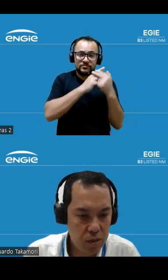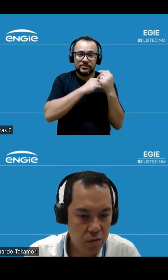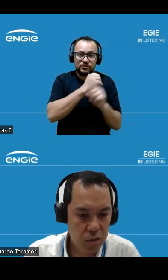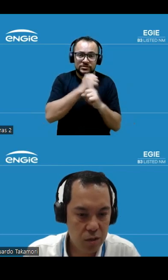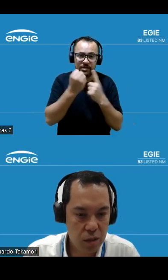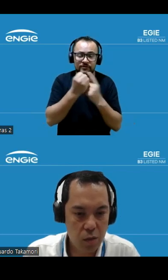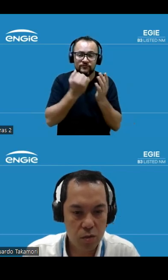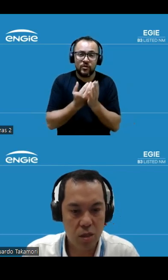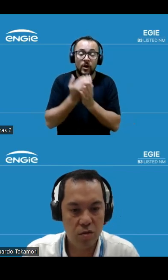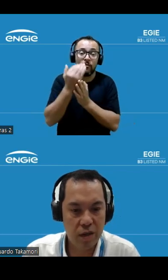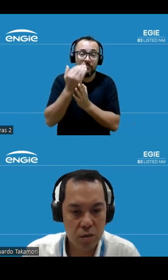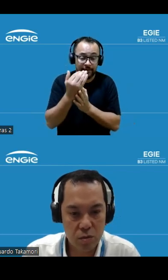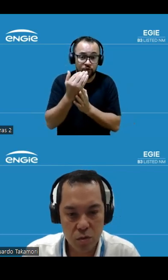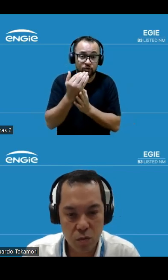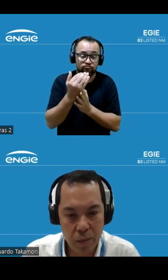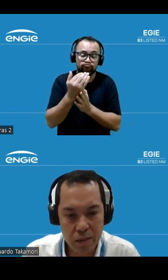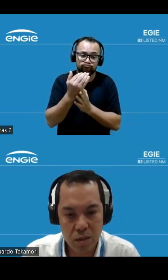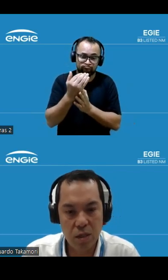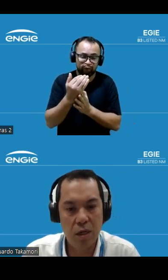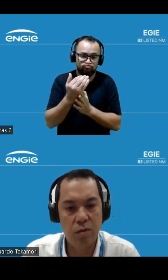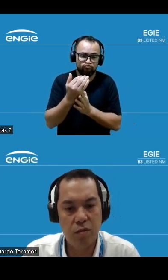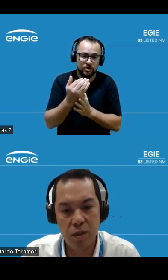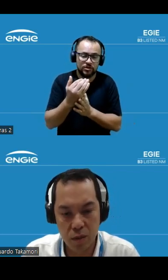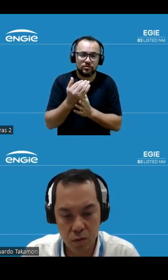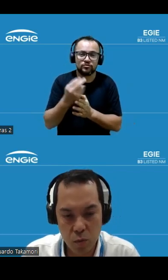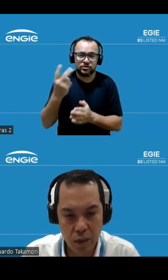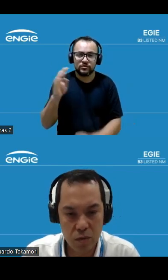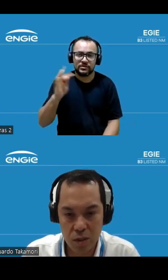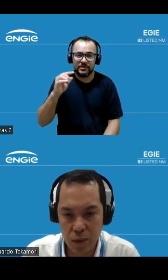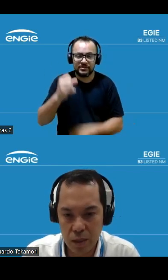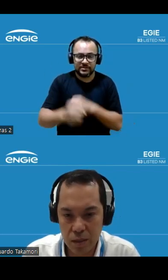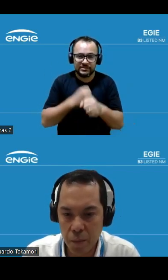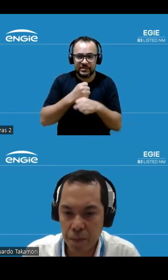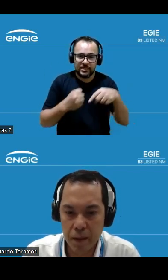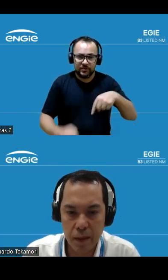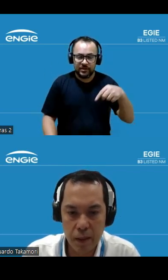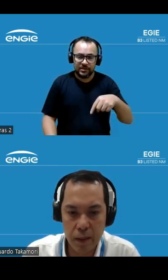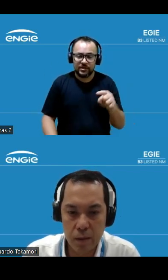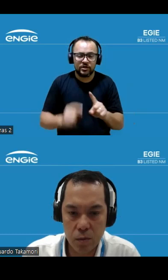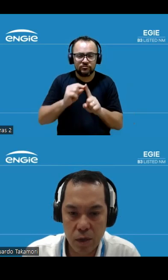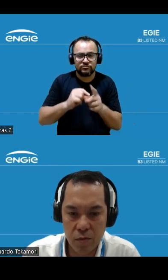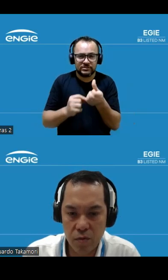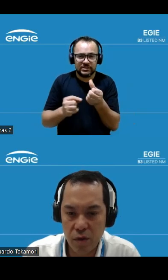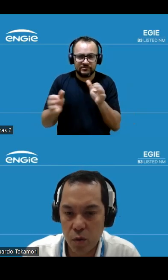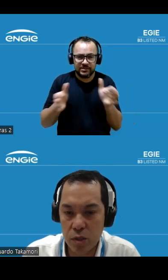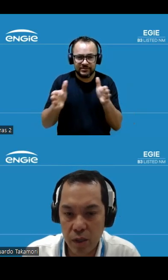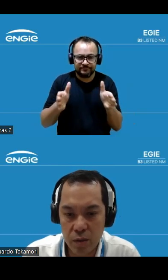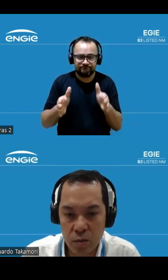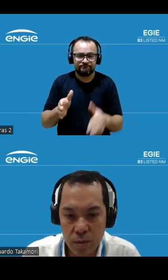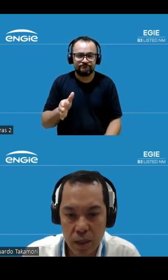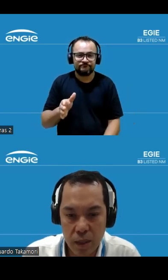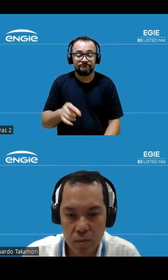um aumento expressivo de recursos incentivados no segundo trimestre desse ano, afetando o acumulado de seis meses e no gráfico inferior